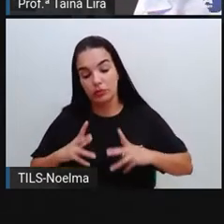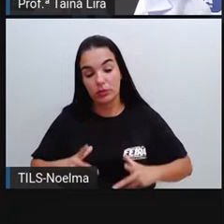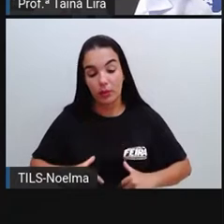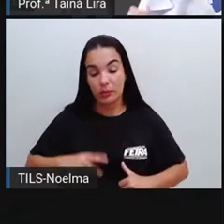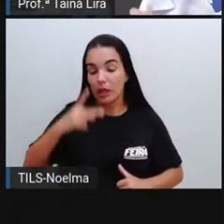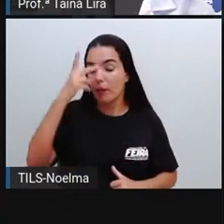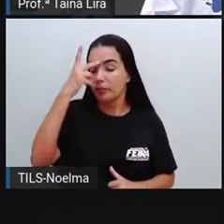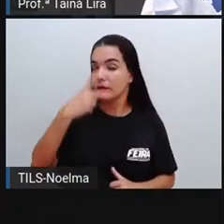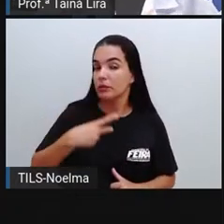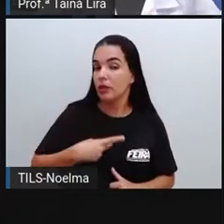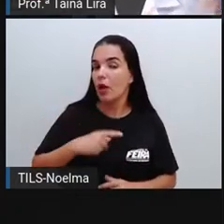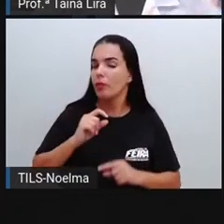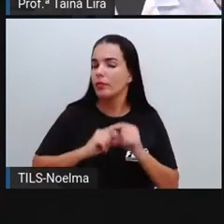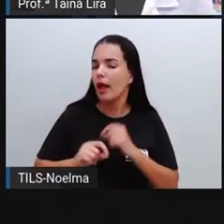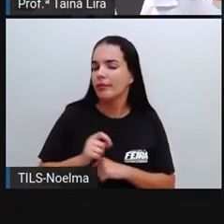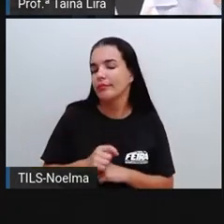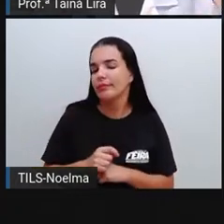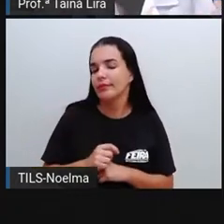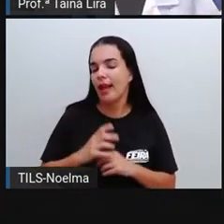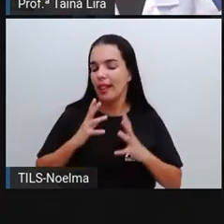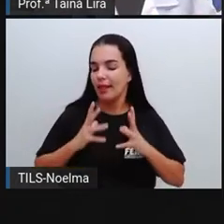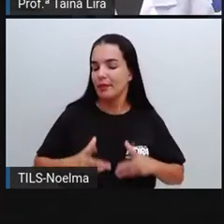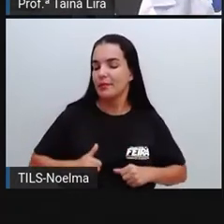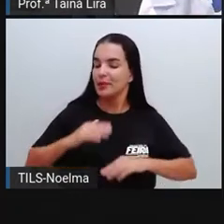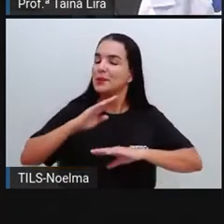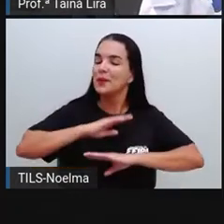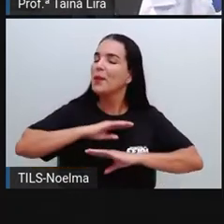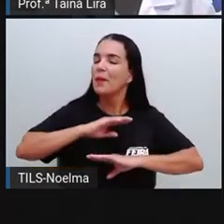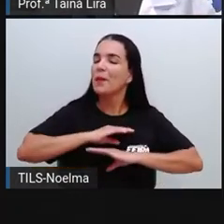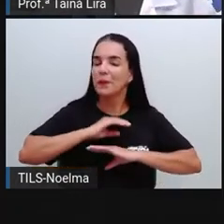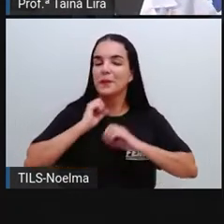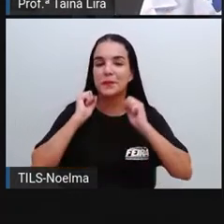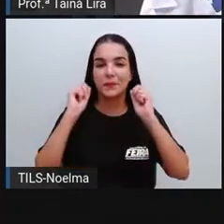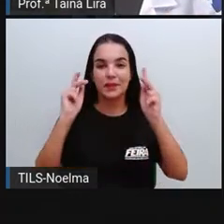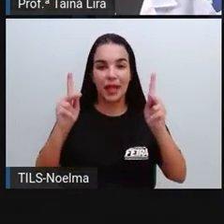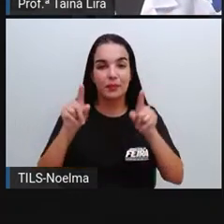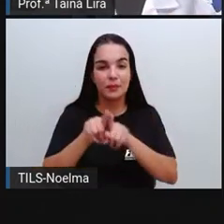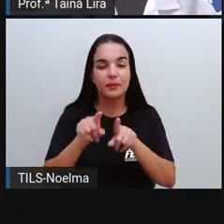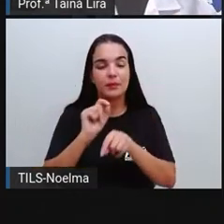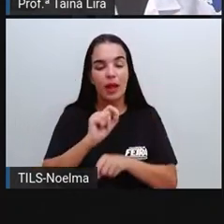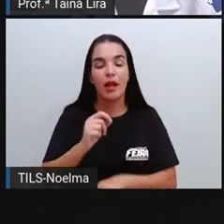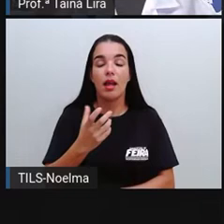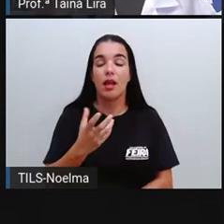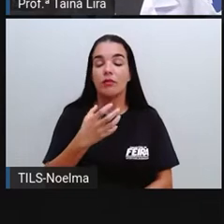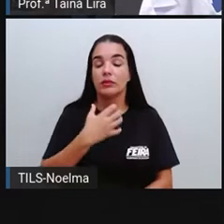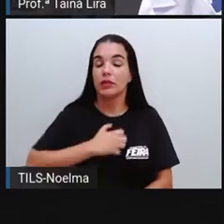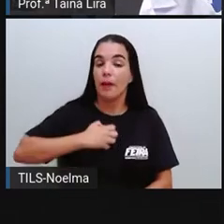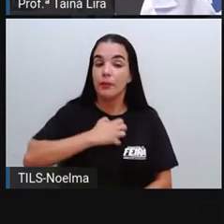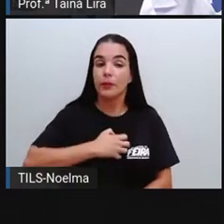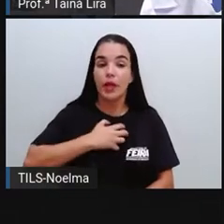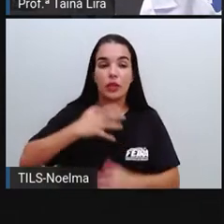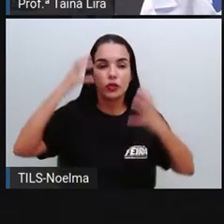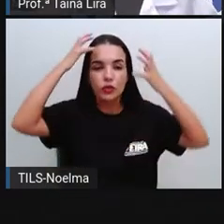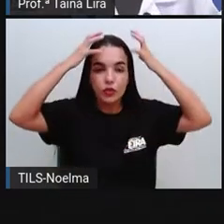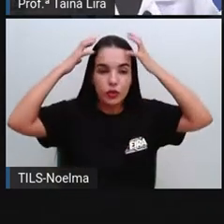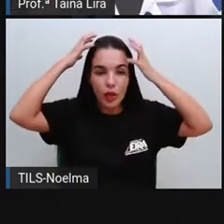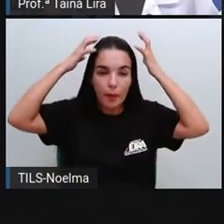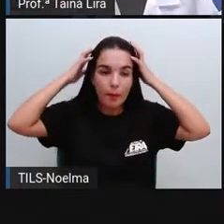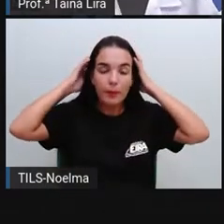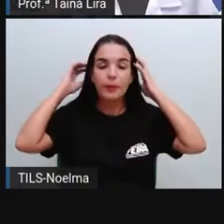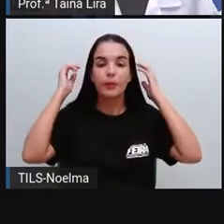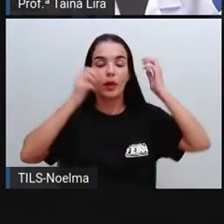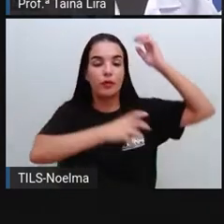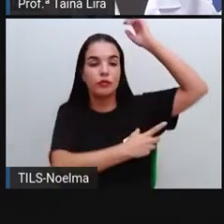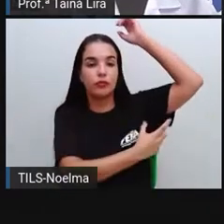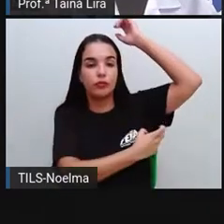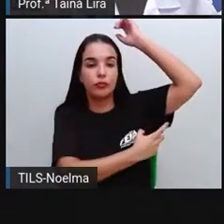pessoal compramos para fazer a higiene do nosso corpo, Então, é o caso do sabonete, o caso do shampoo, do